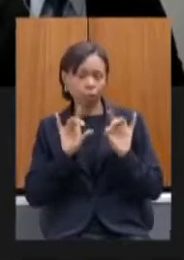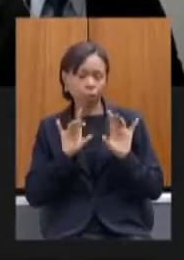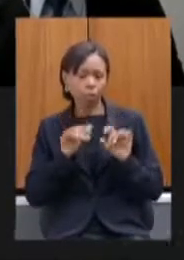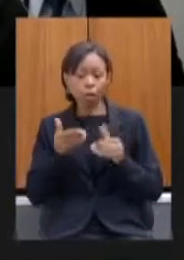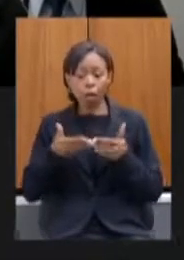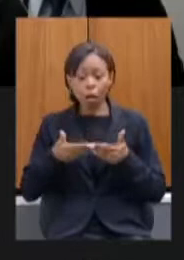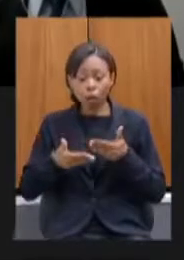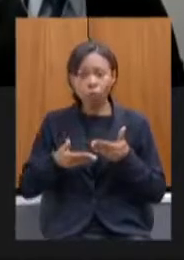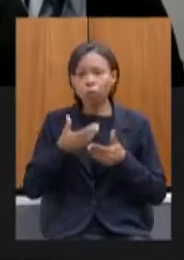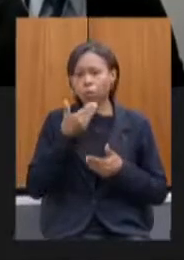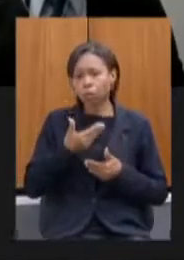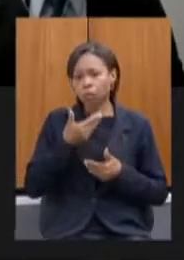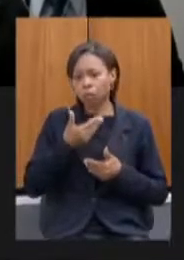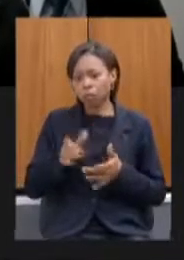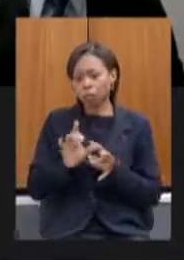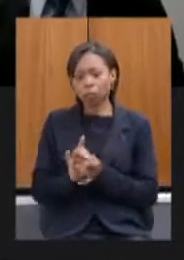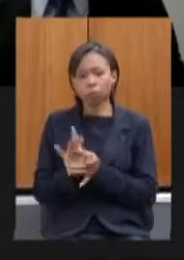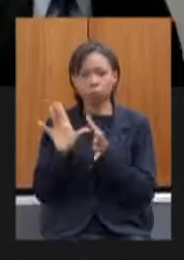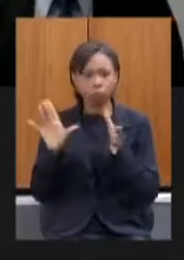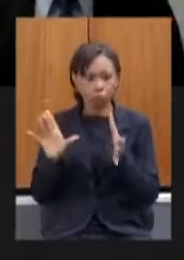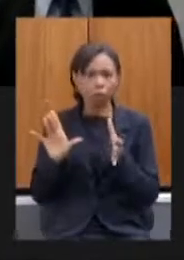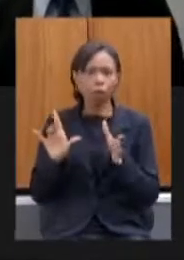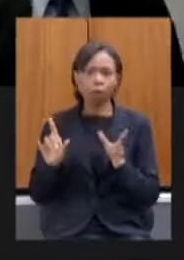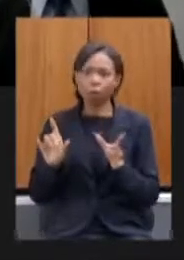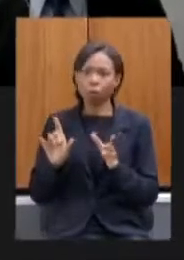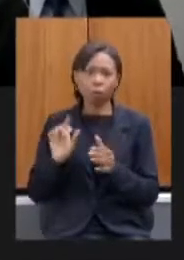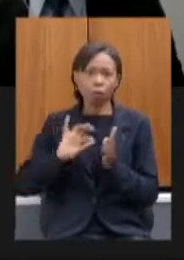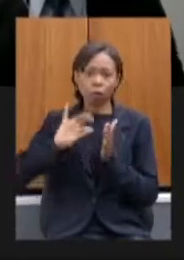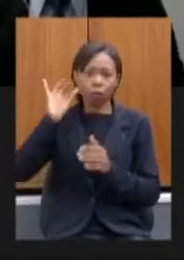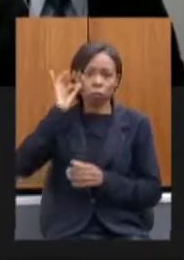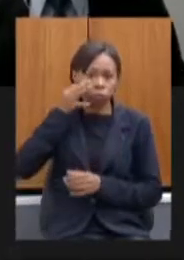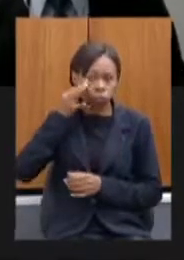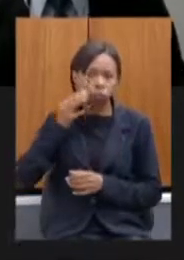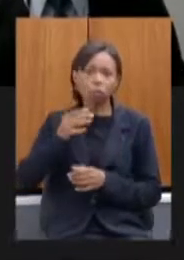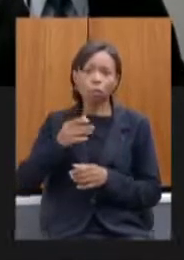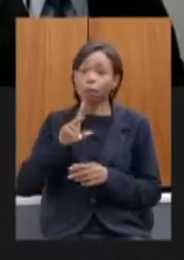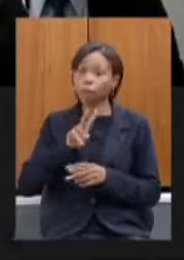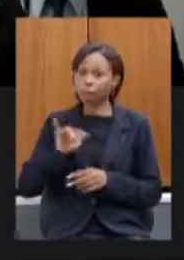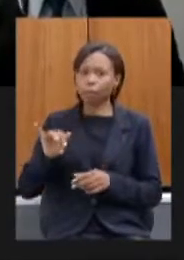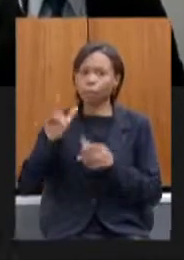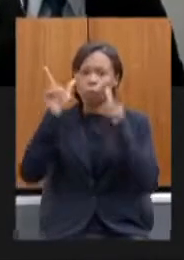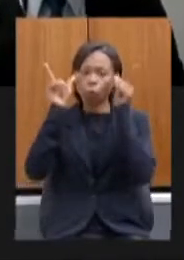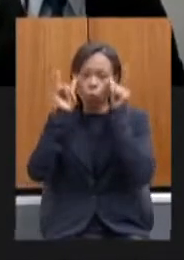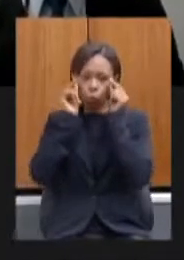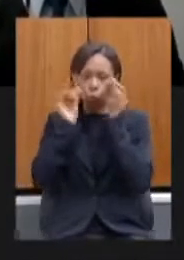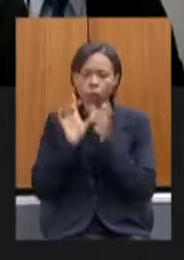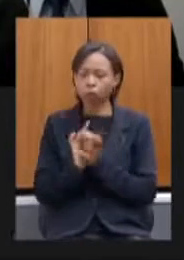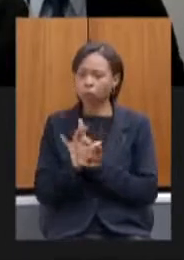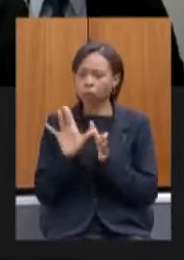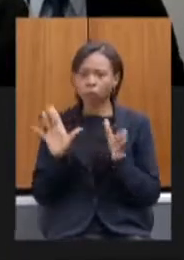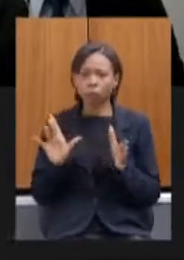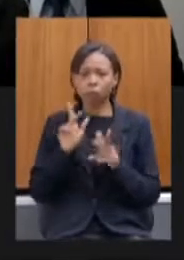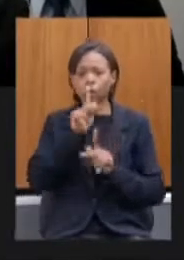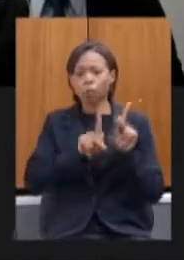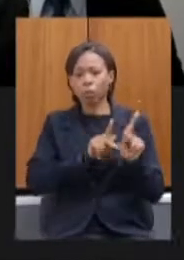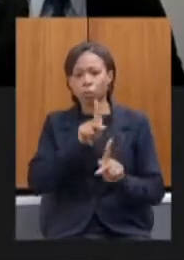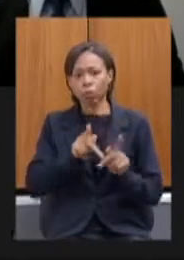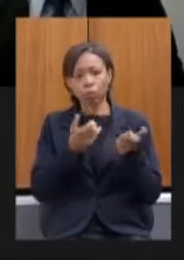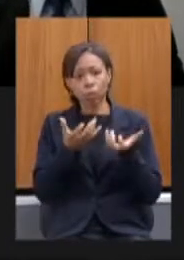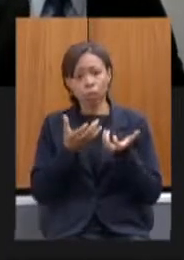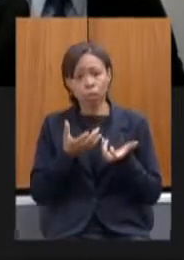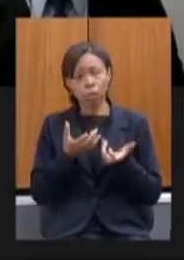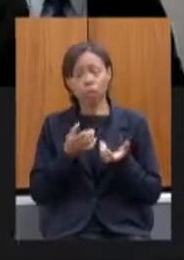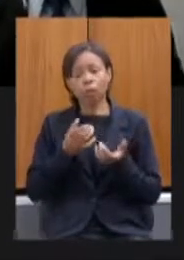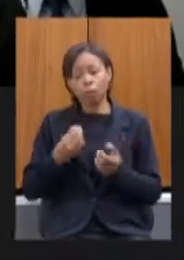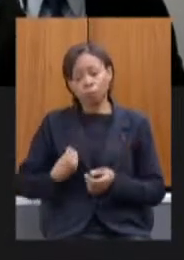de dezembro a concessão automatizada isso vai trazer um alívio muito grande para aquele contribuinte que deseja participar do